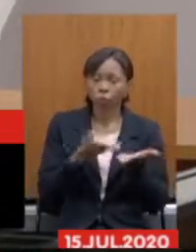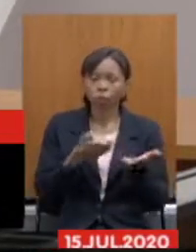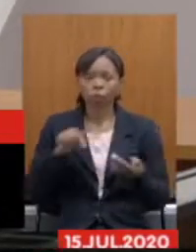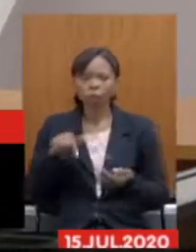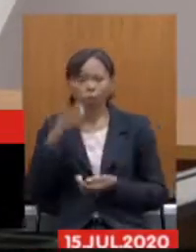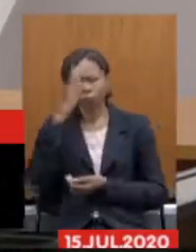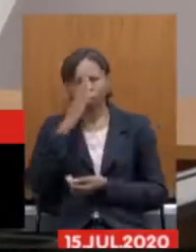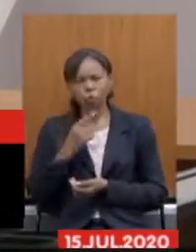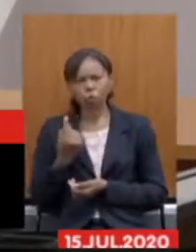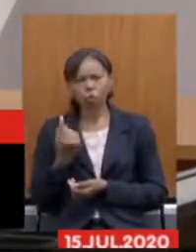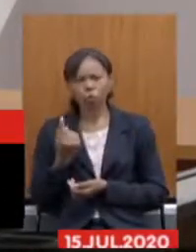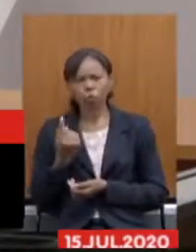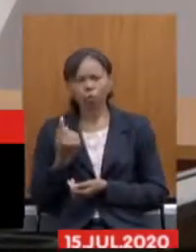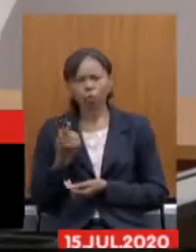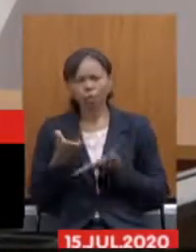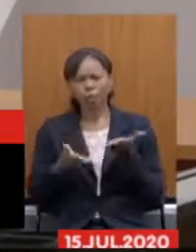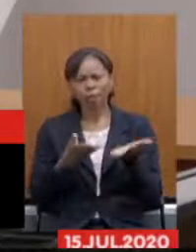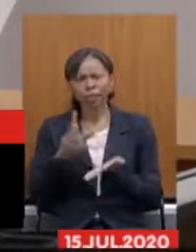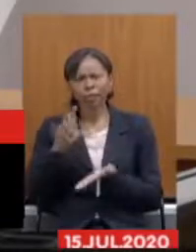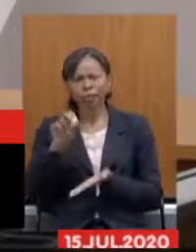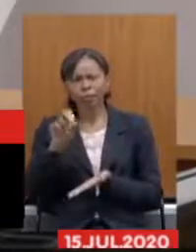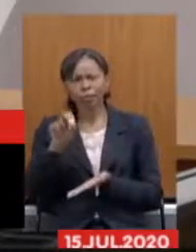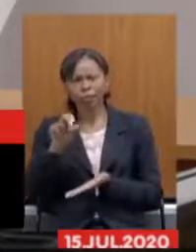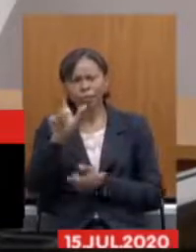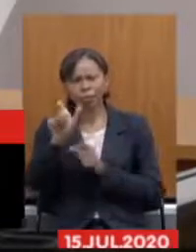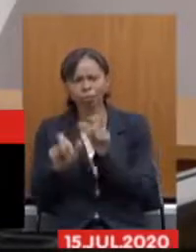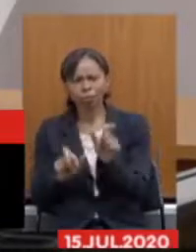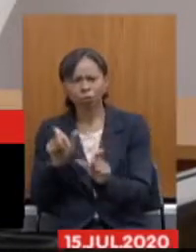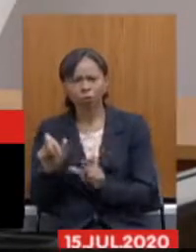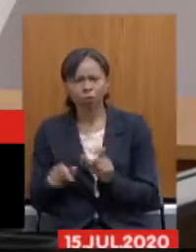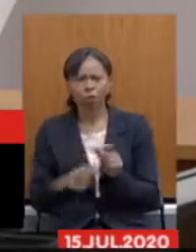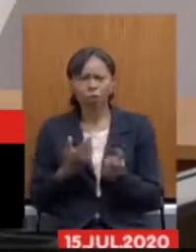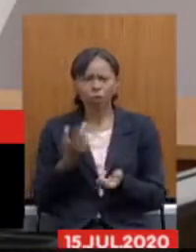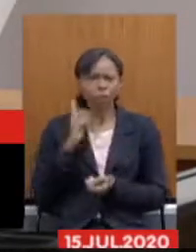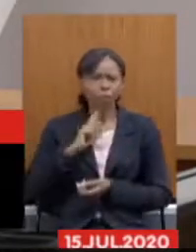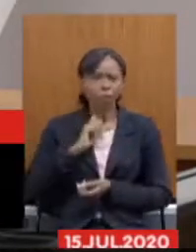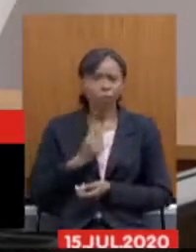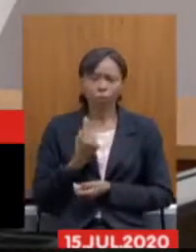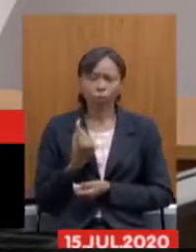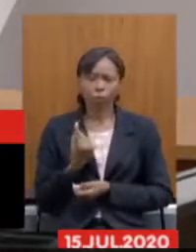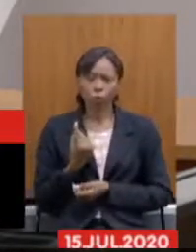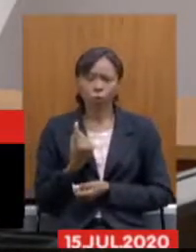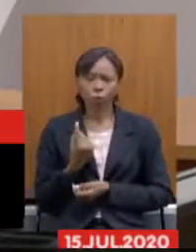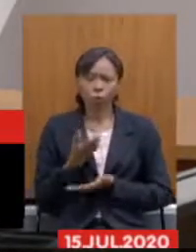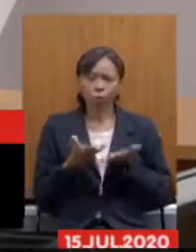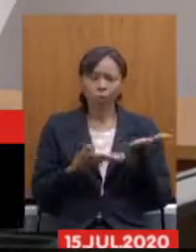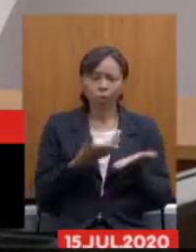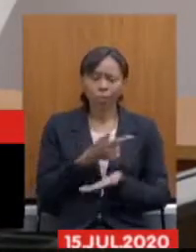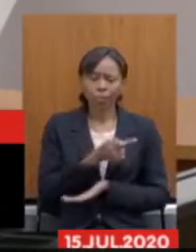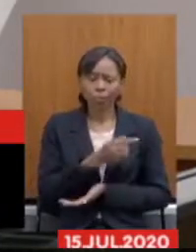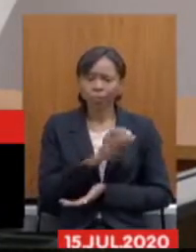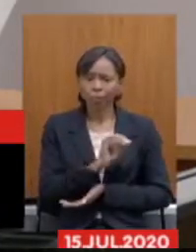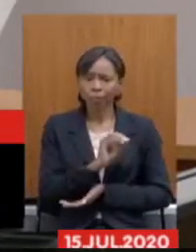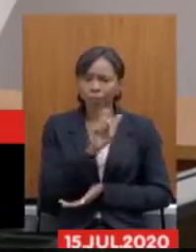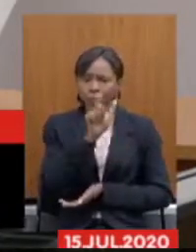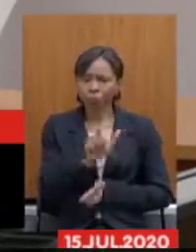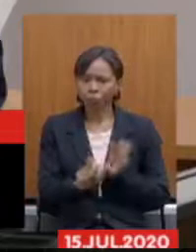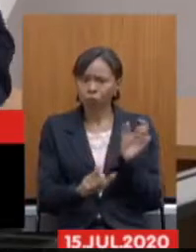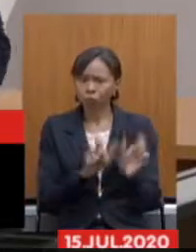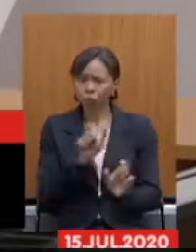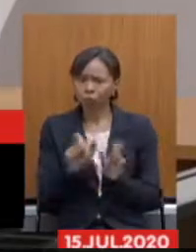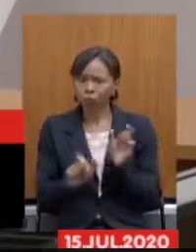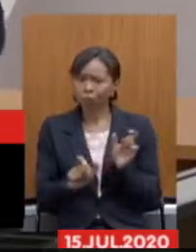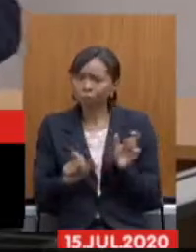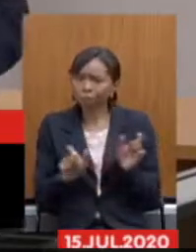atender a cada 50 brasileiros em Minas Gerais um servidor público para atender a cada 70 mineiros então ou seja nós